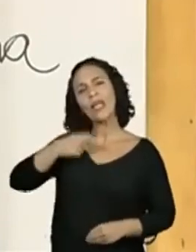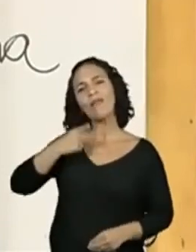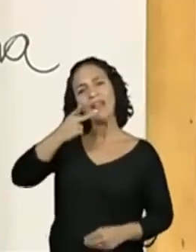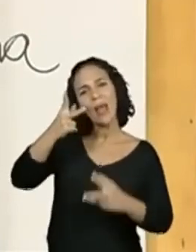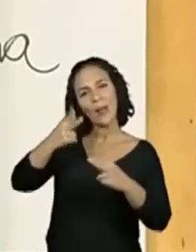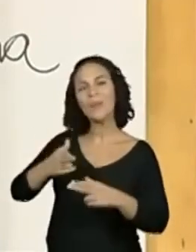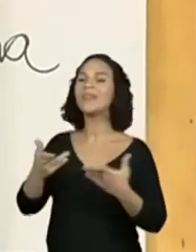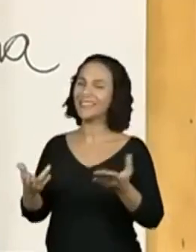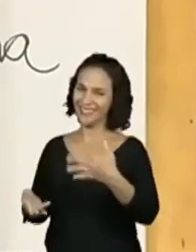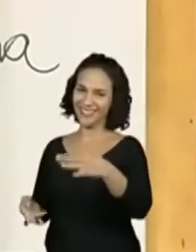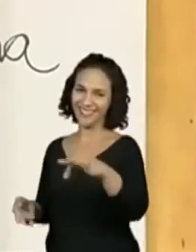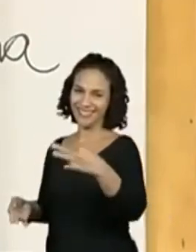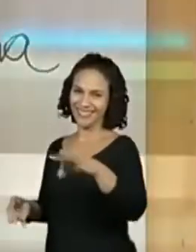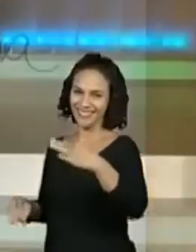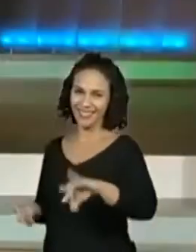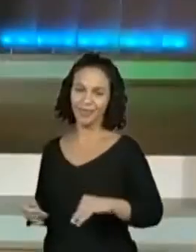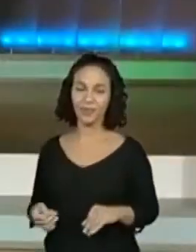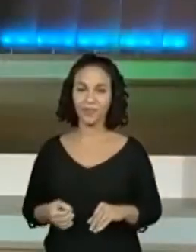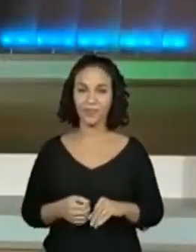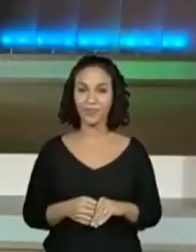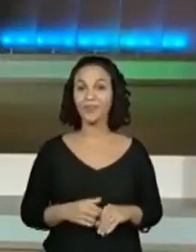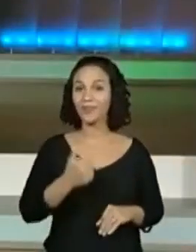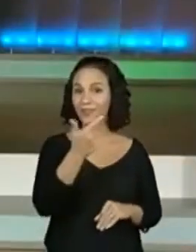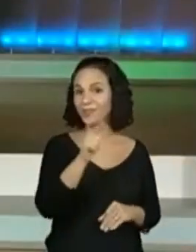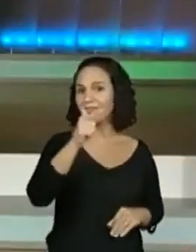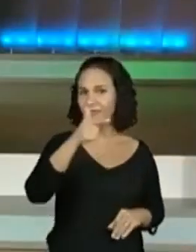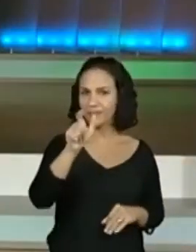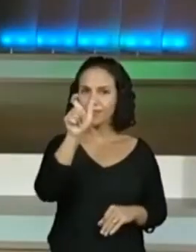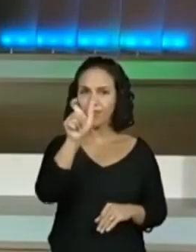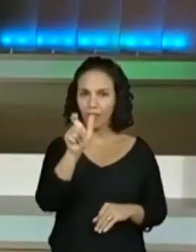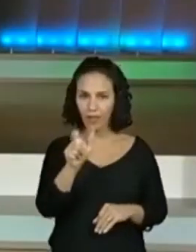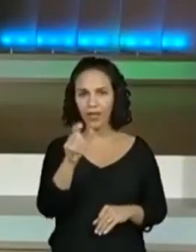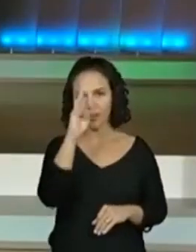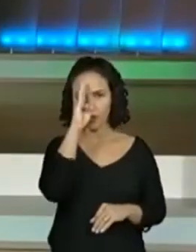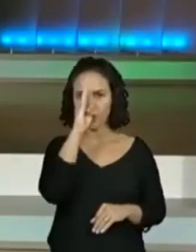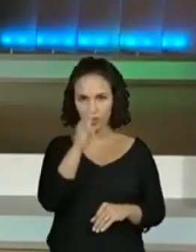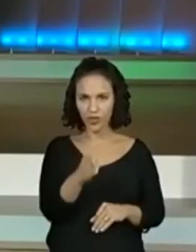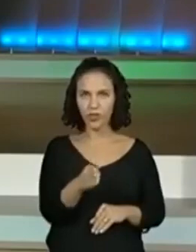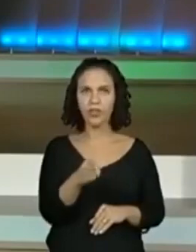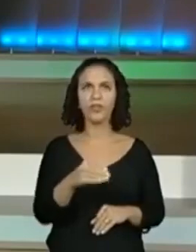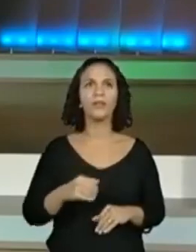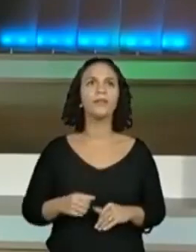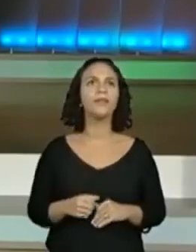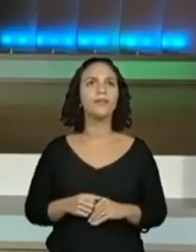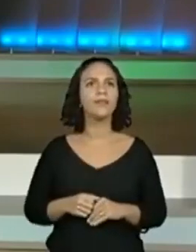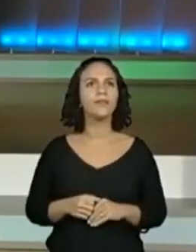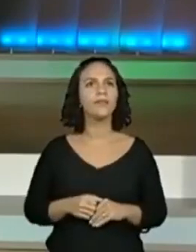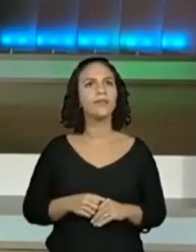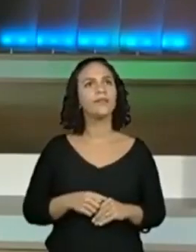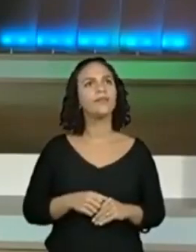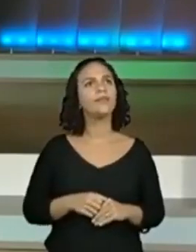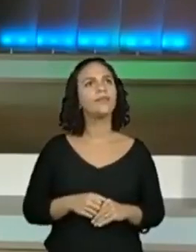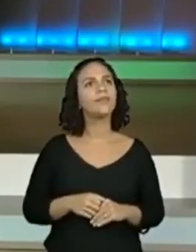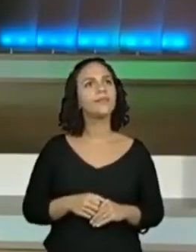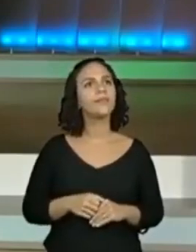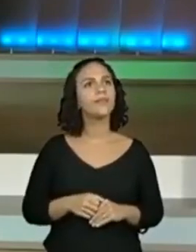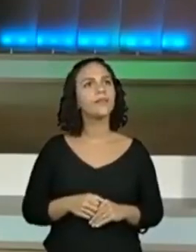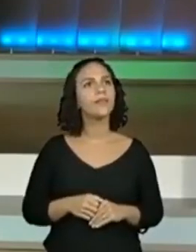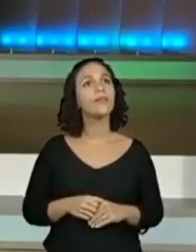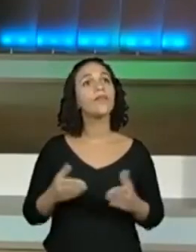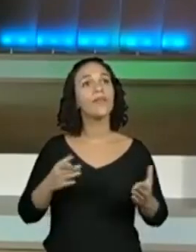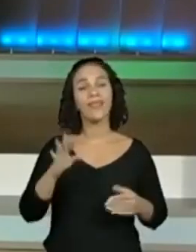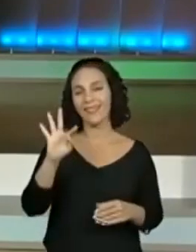Pro. As outras palavras, eu vou direto aqui, né? Para eu começar inteirando no assunto de agora já.